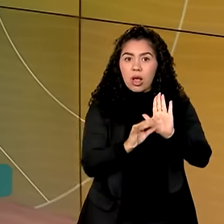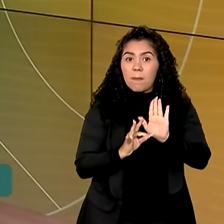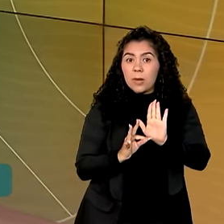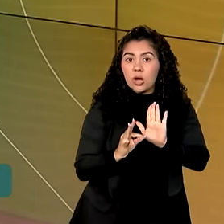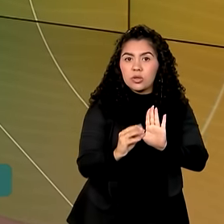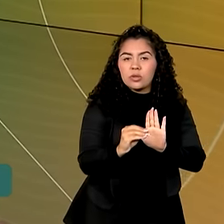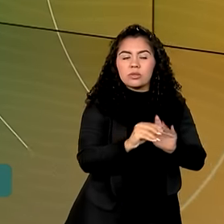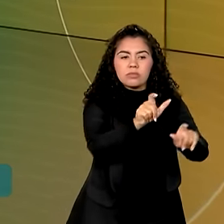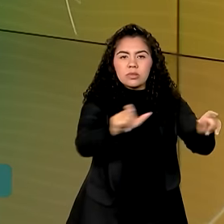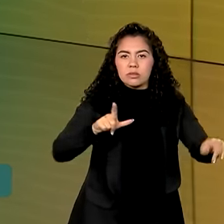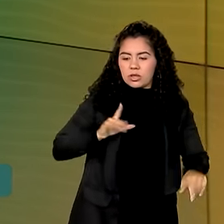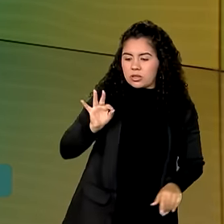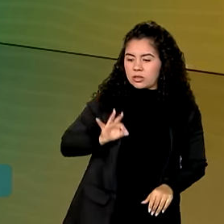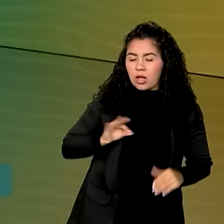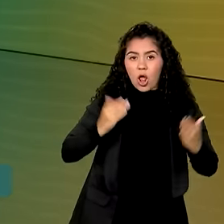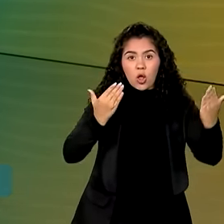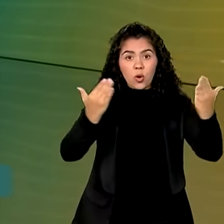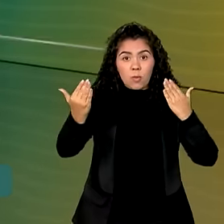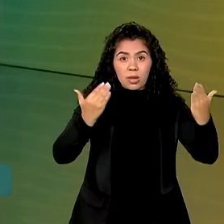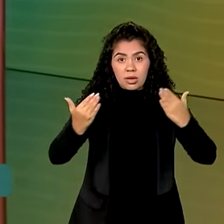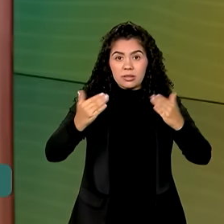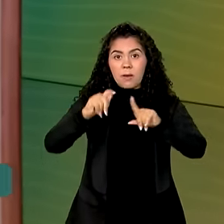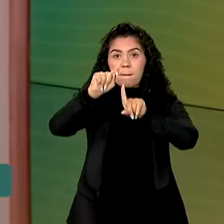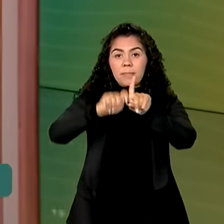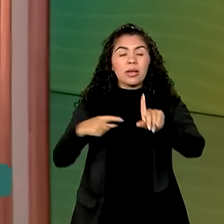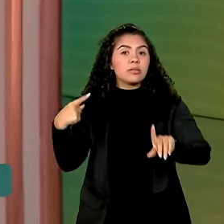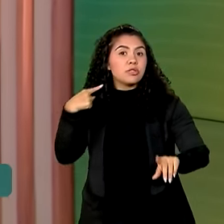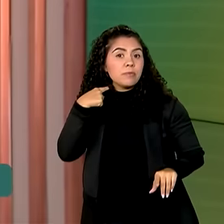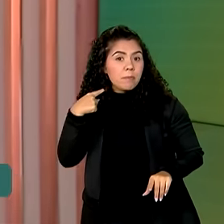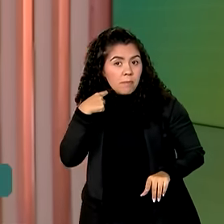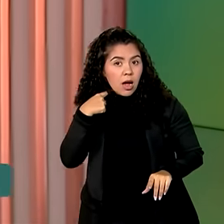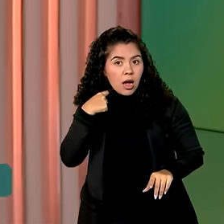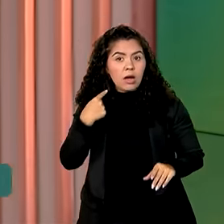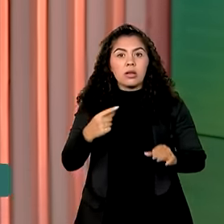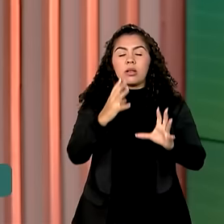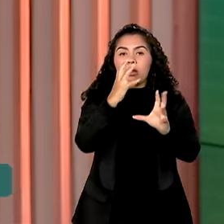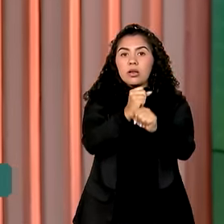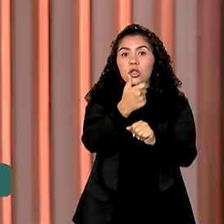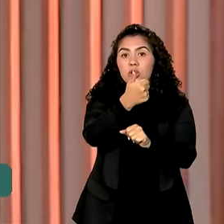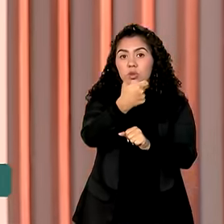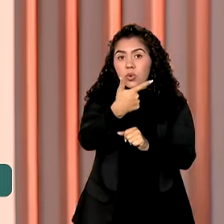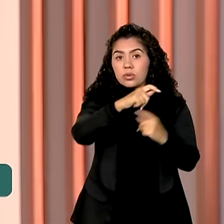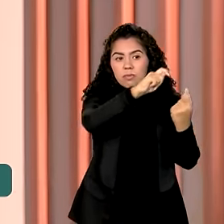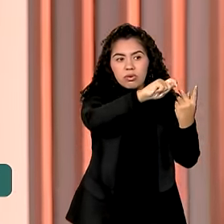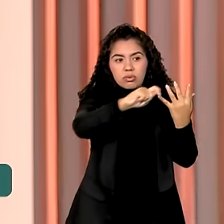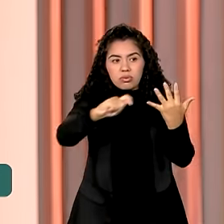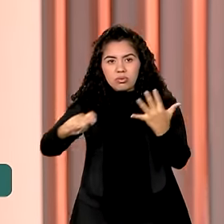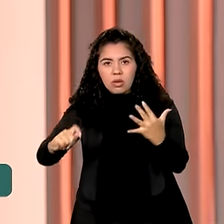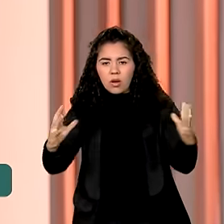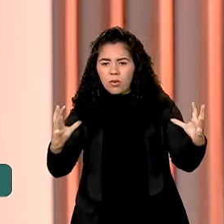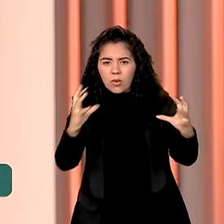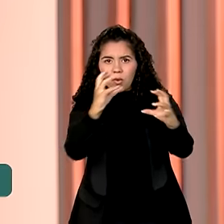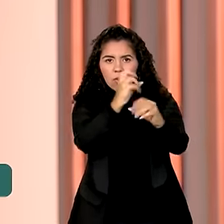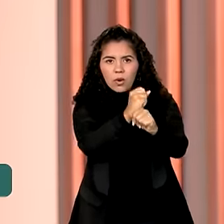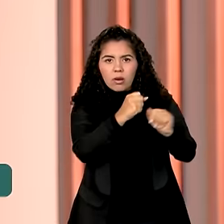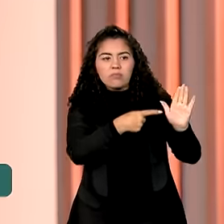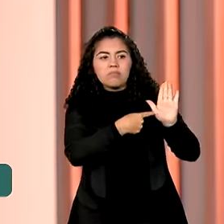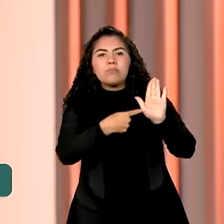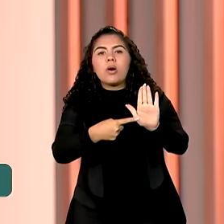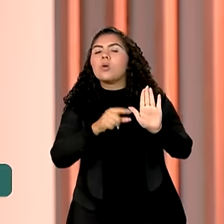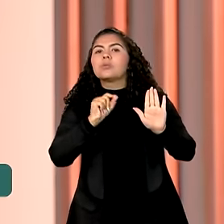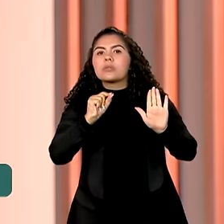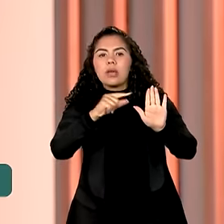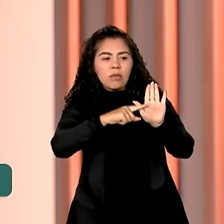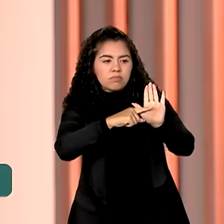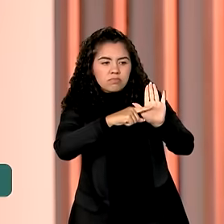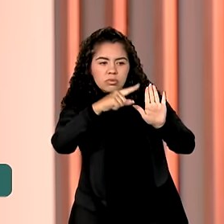renda na comparação com maio. E os dados acumulados dos últimos 12 meses mostram que a inflação continua menor para os mais